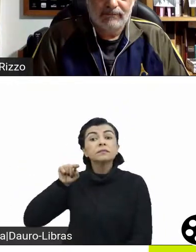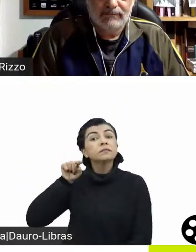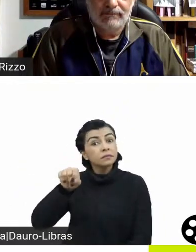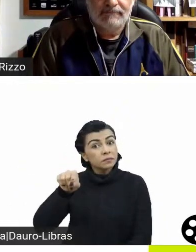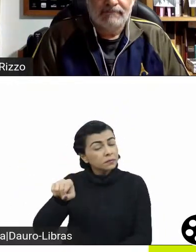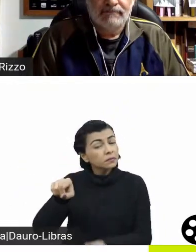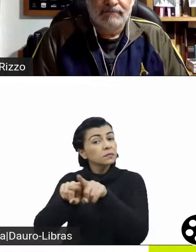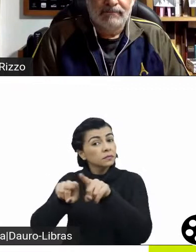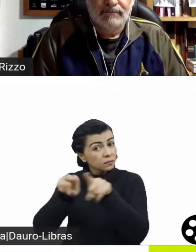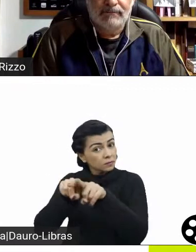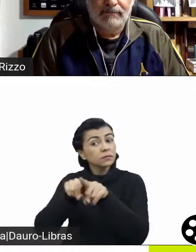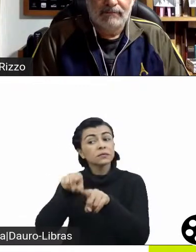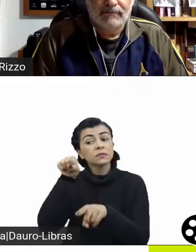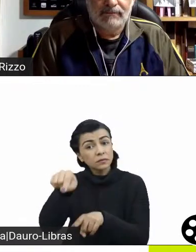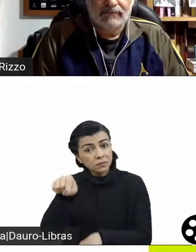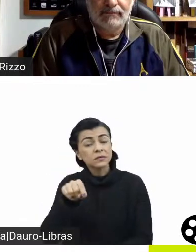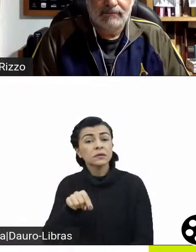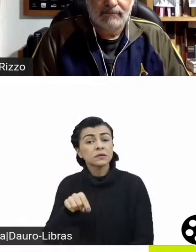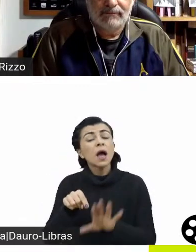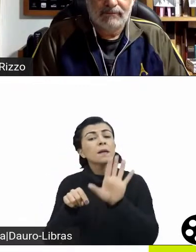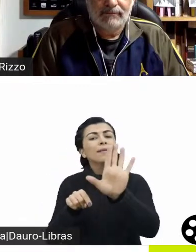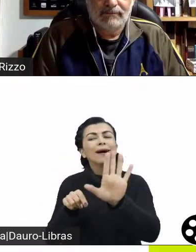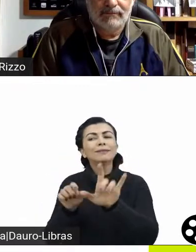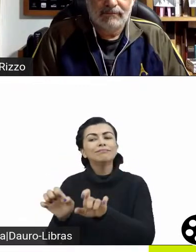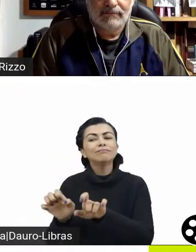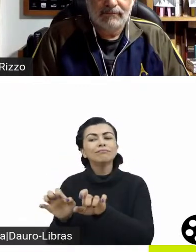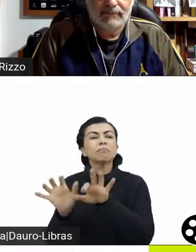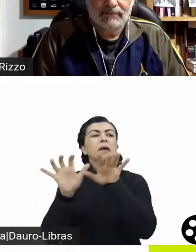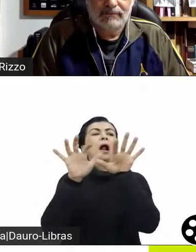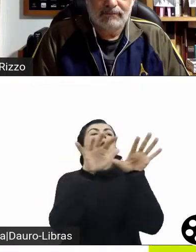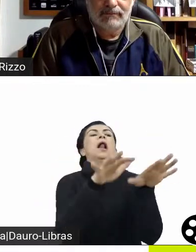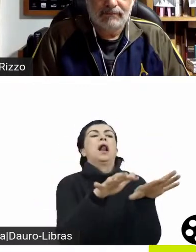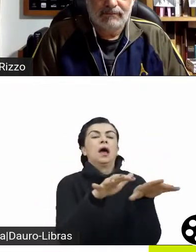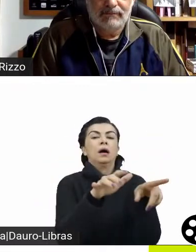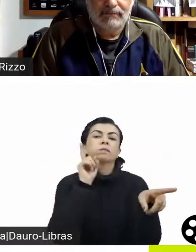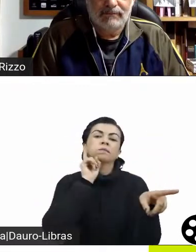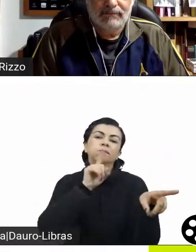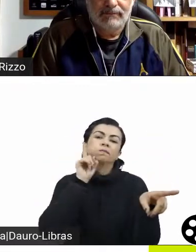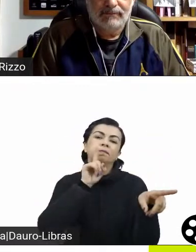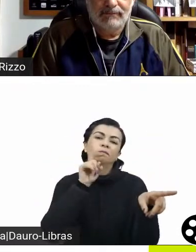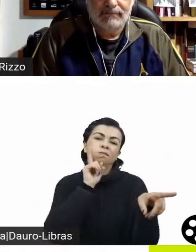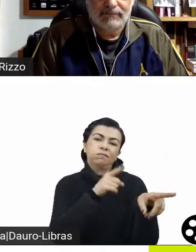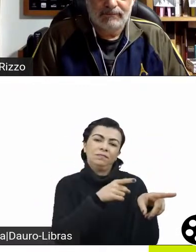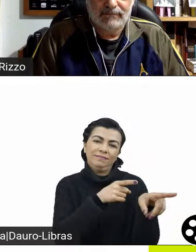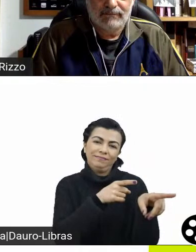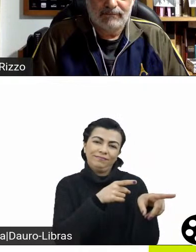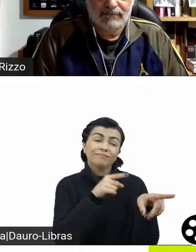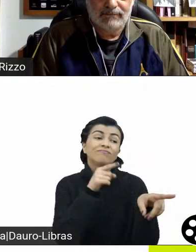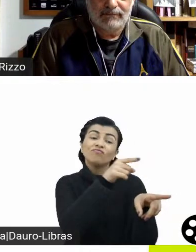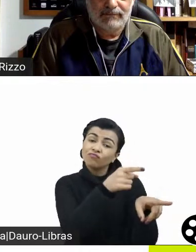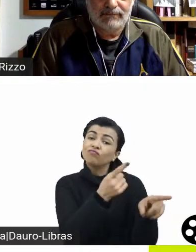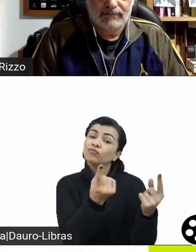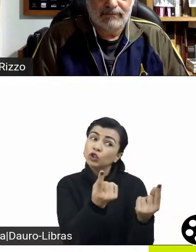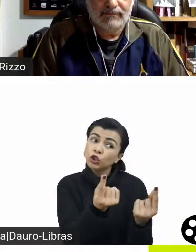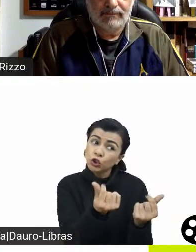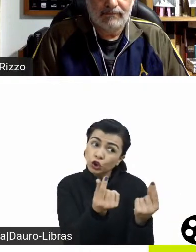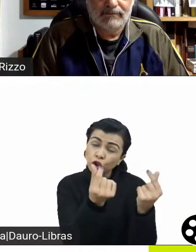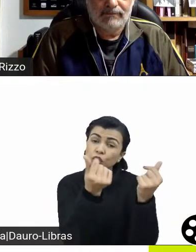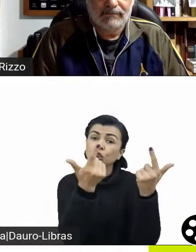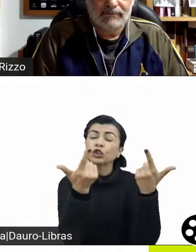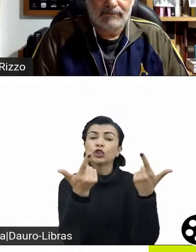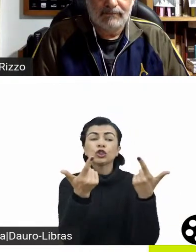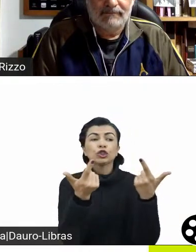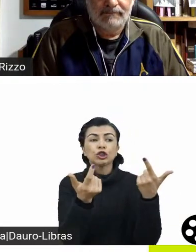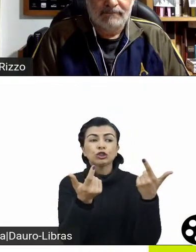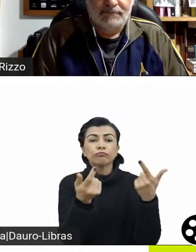Eles migram para os Estados Unidos, lá eles podem se expressar com mais dinheiro, eles podem se expressar com valores de produção mais altos e eles